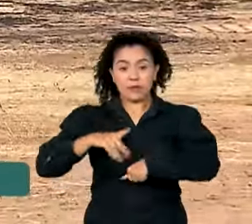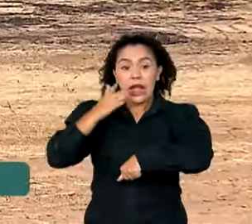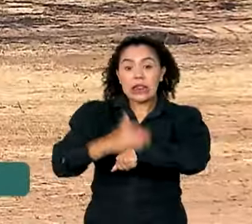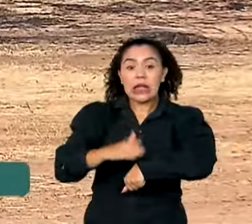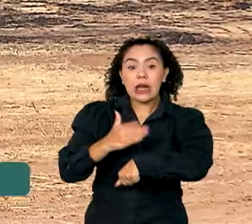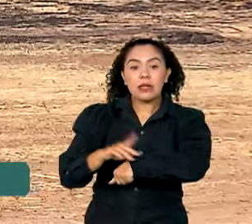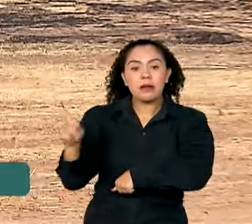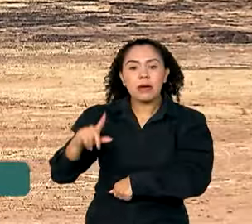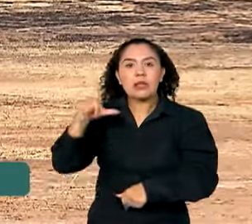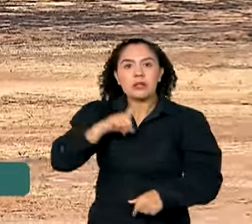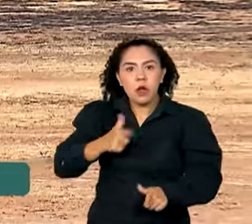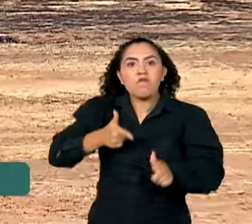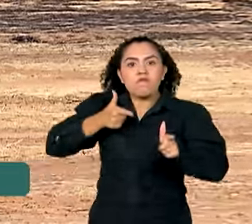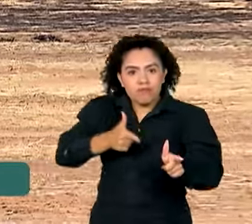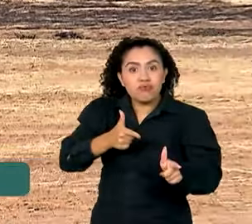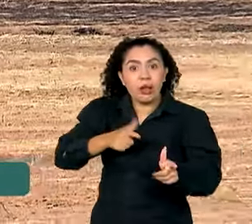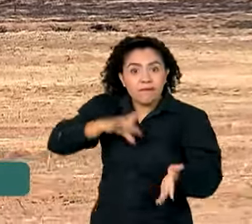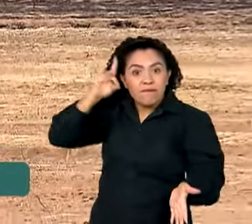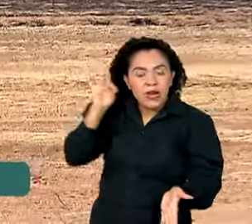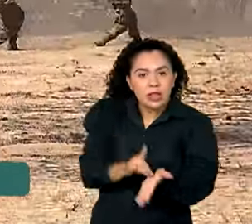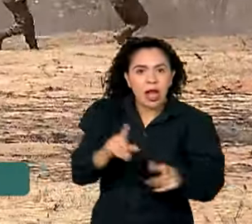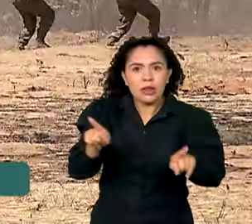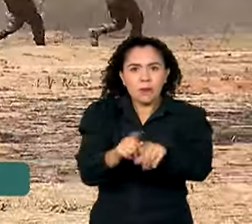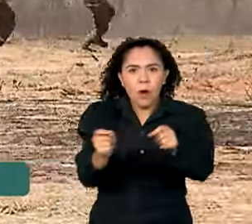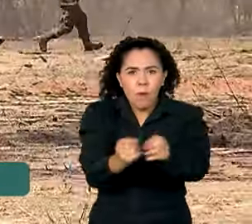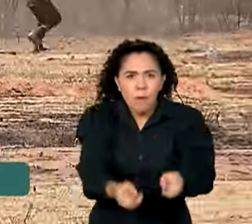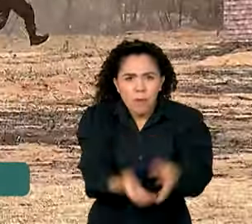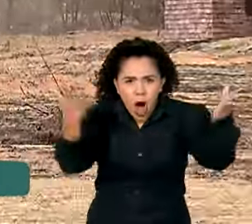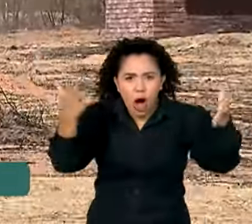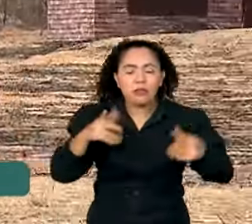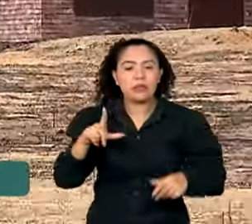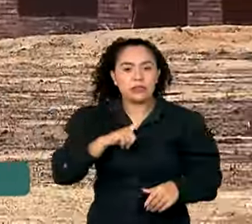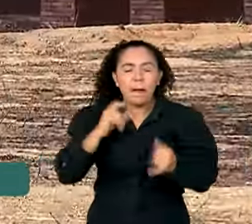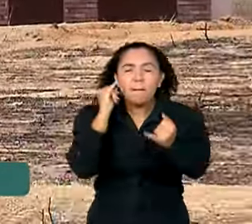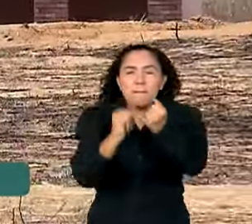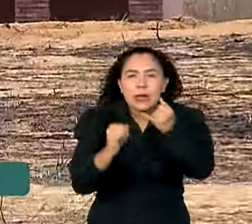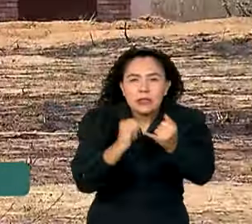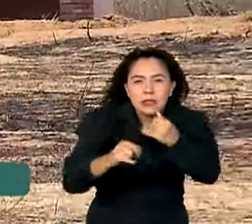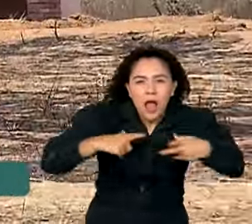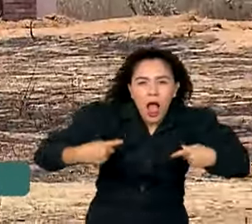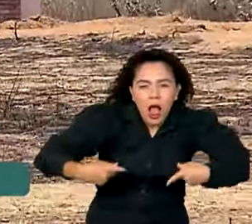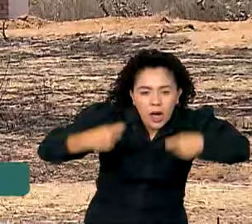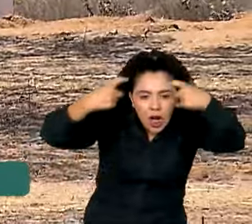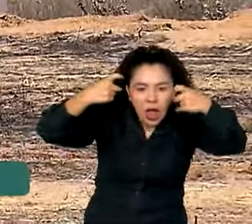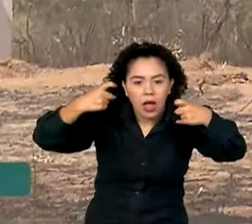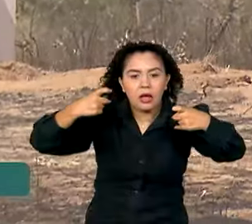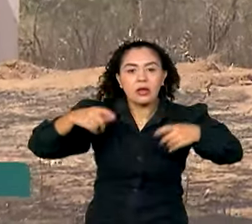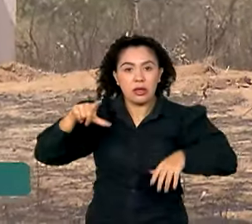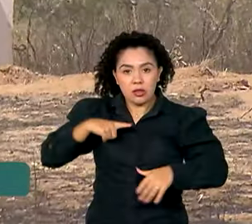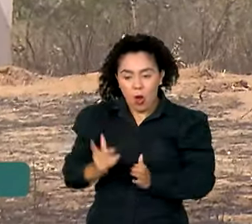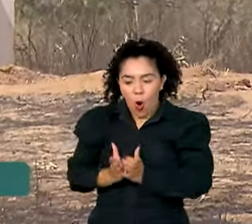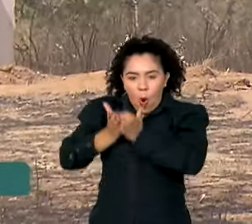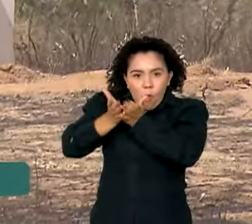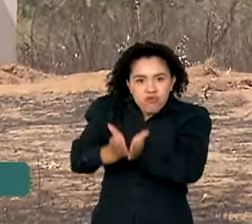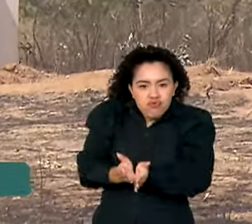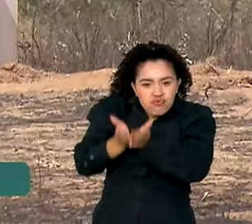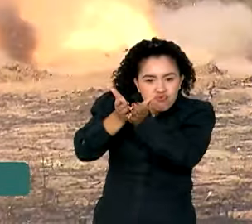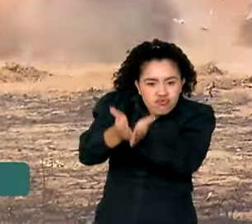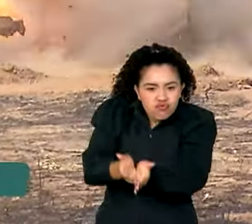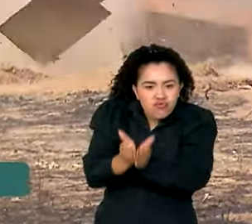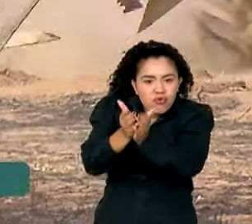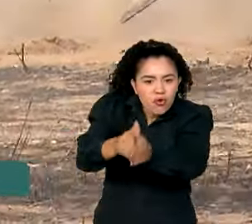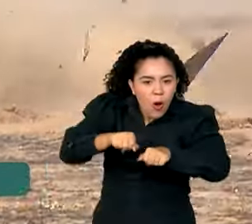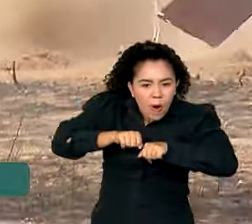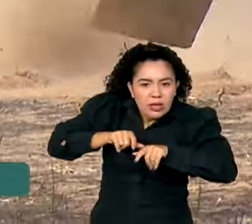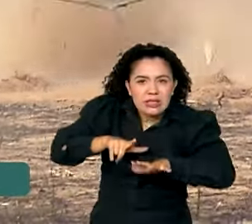utiliza munição real e explosivos e simula uma operação anfíbia, ou seja, a lançada do mar, a mais complexa